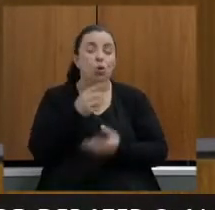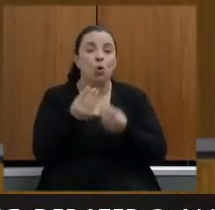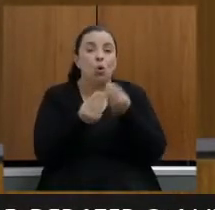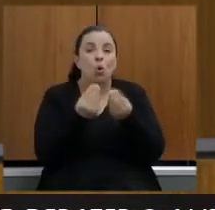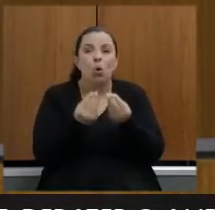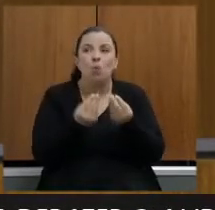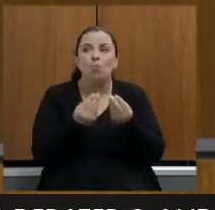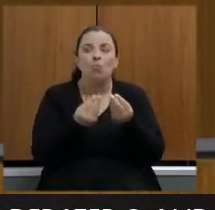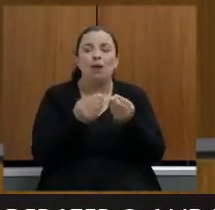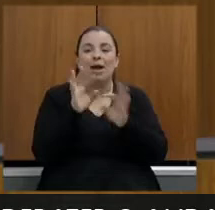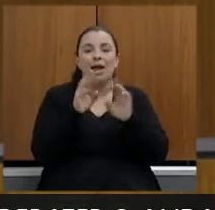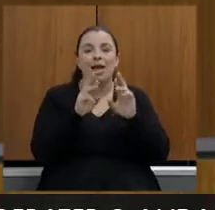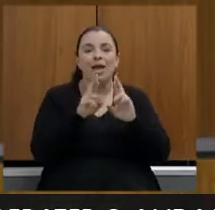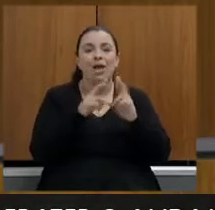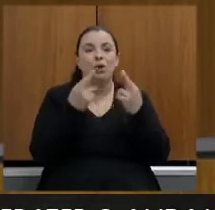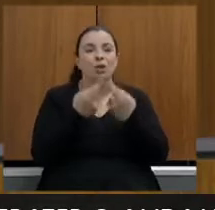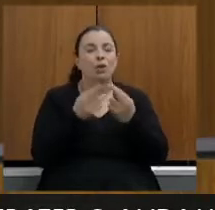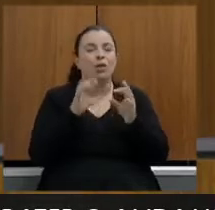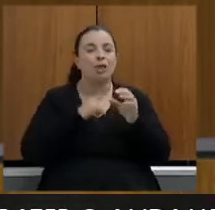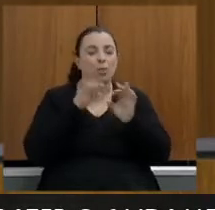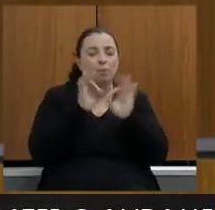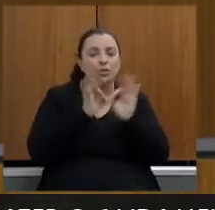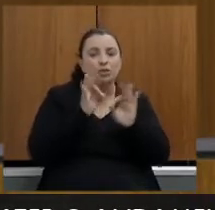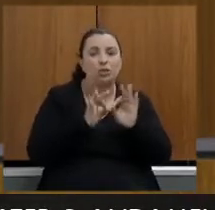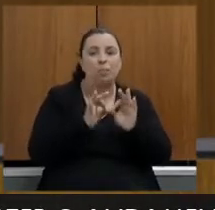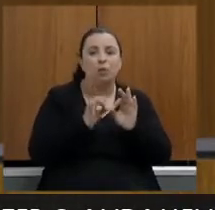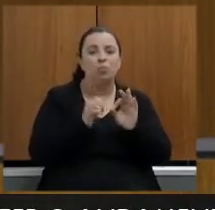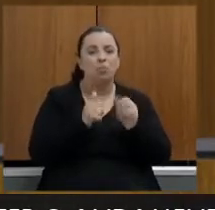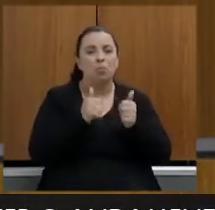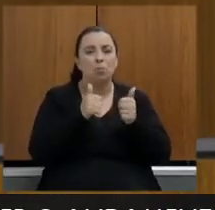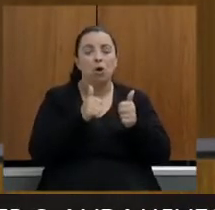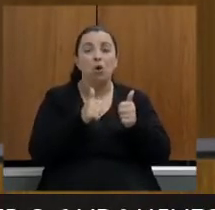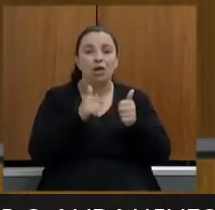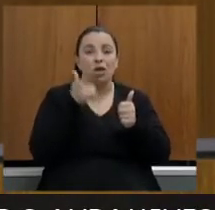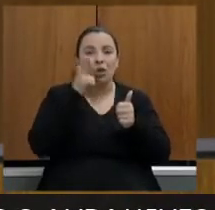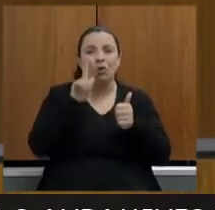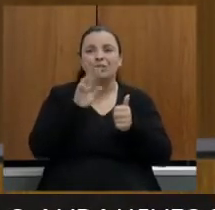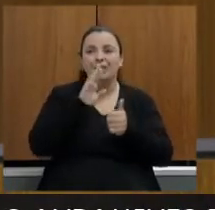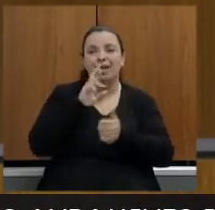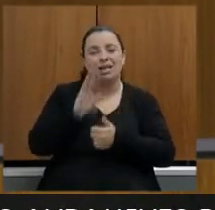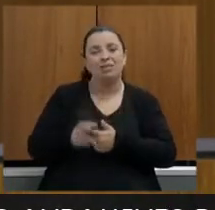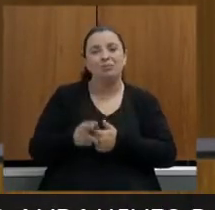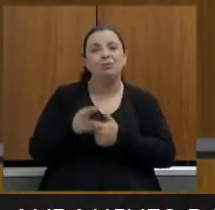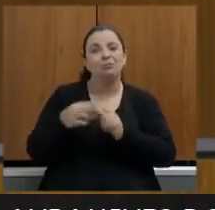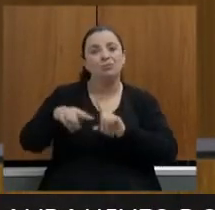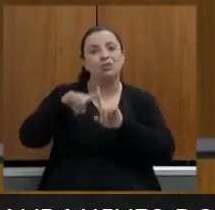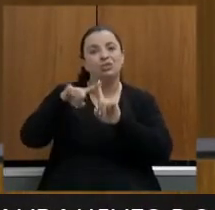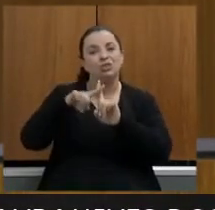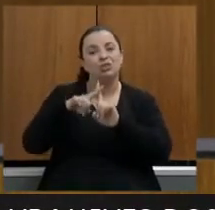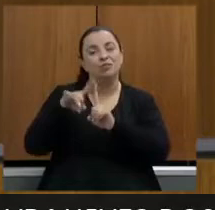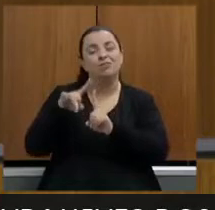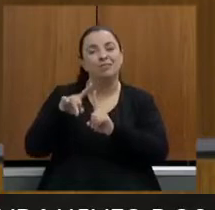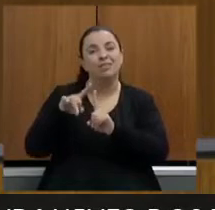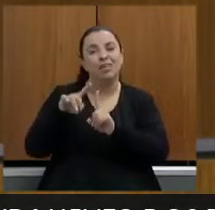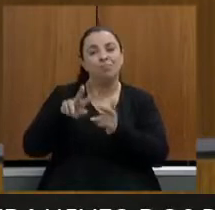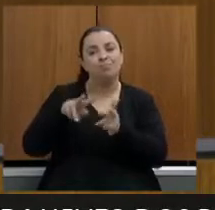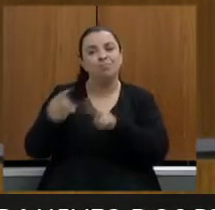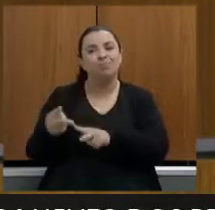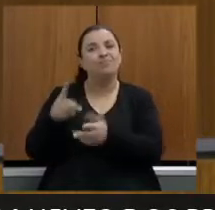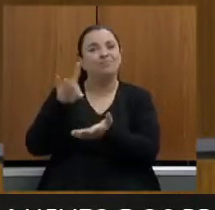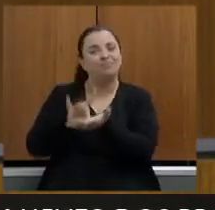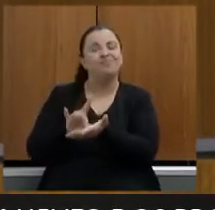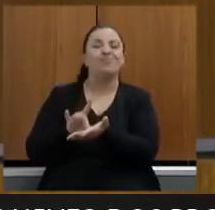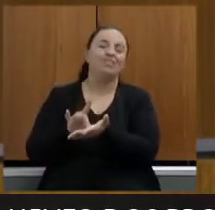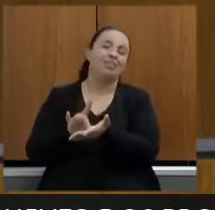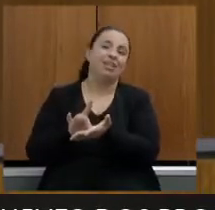assembleia pode ter proposições positivas gerar resultados positivos né quando ela